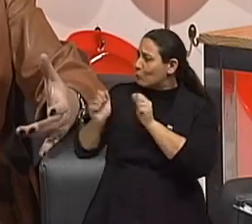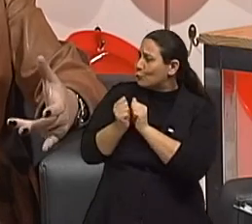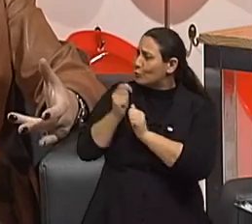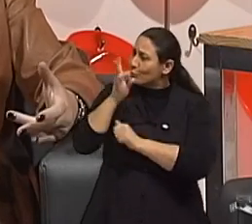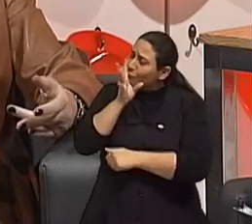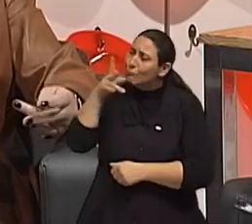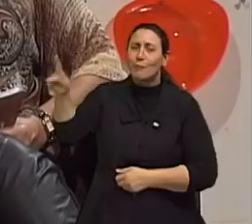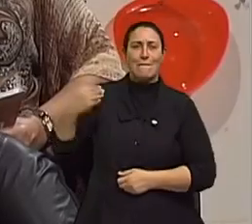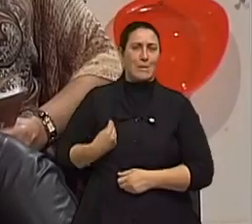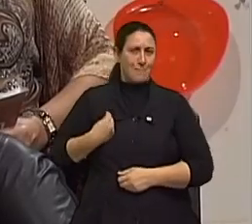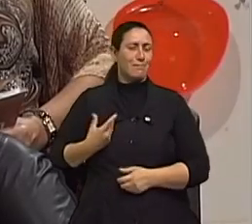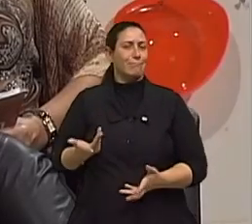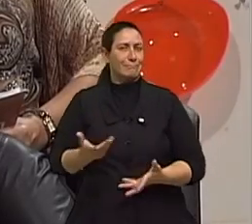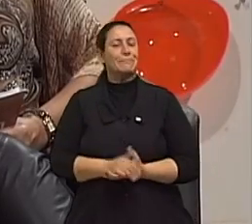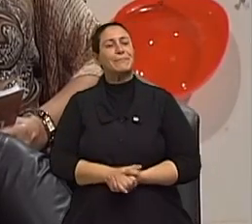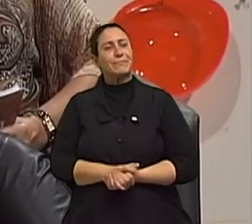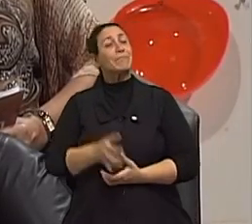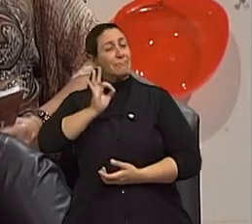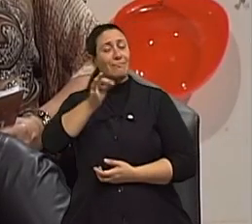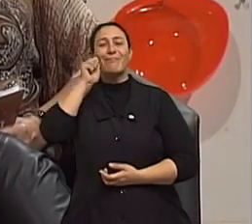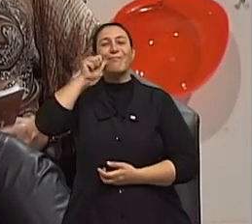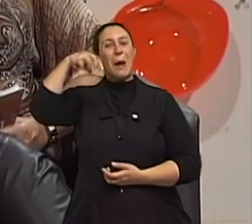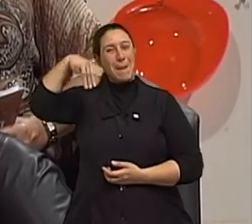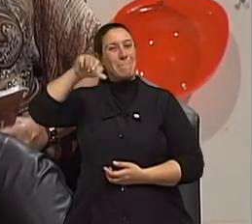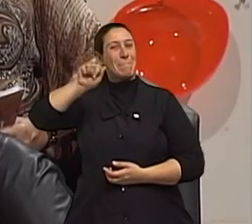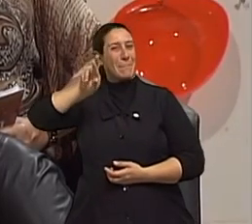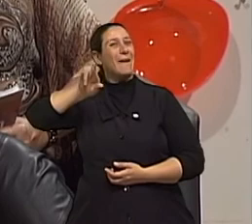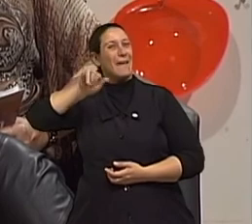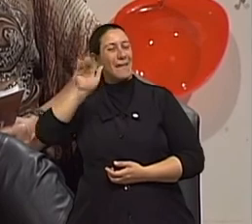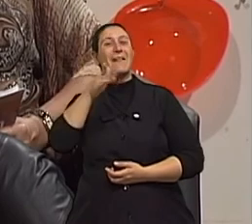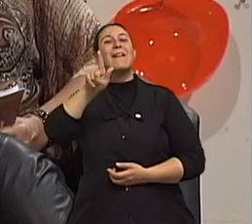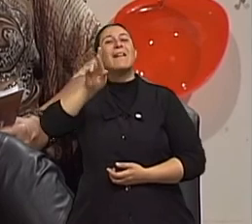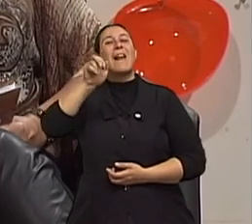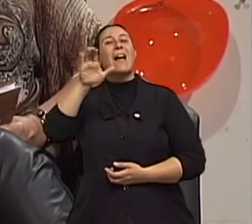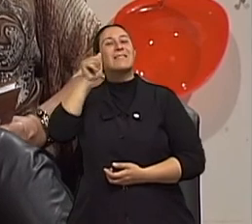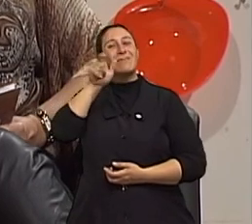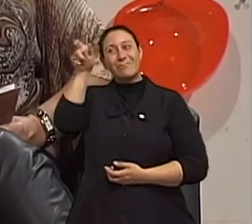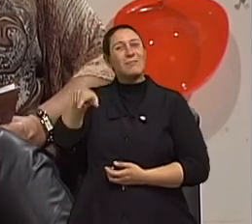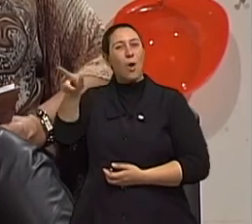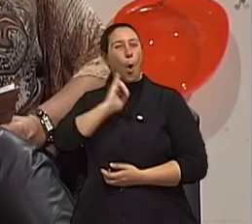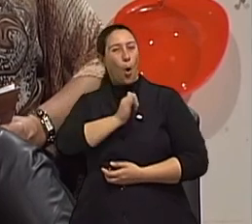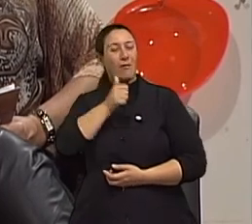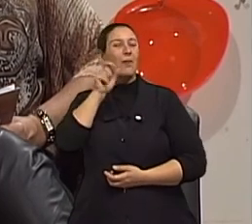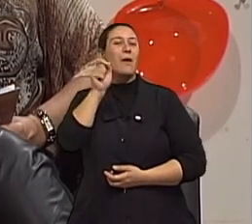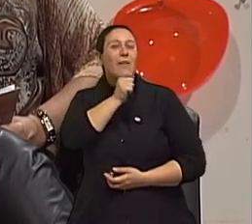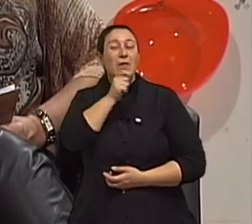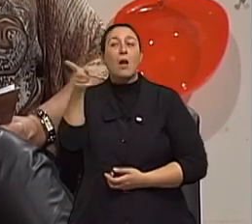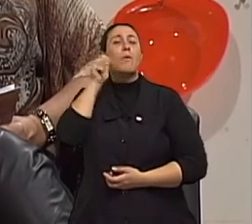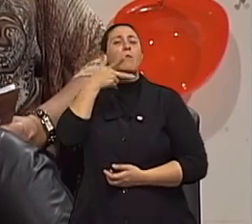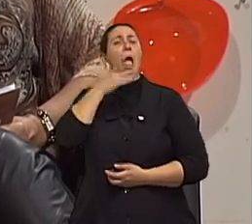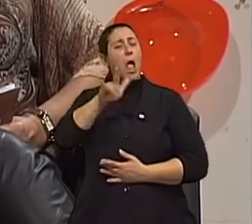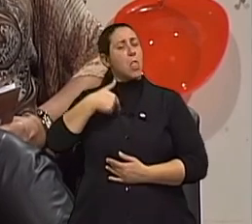vivendo. Inclusive, a Maria da Graça ela apontou isso, ela disse, eu sou a mesma pessoa mais madura.